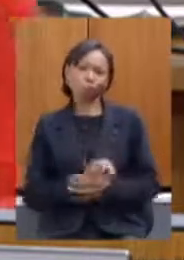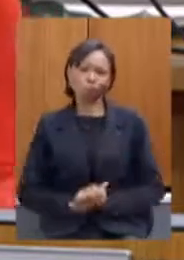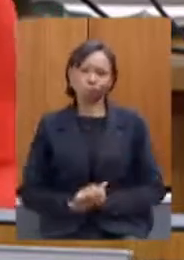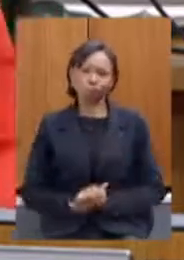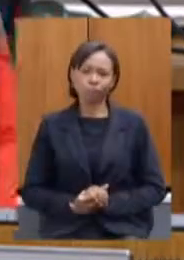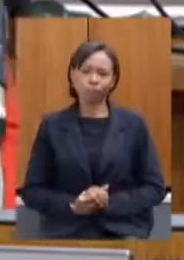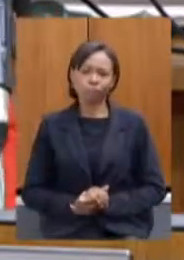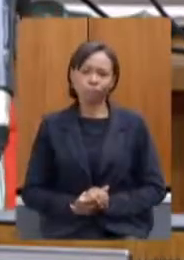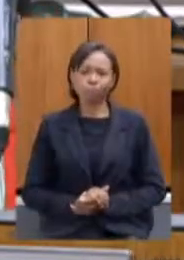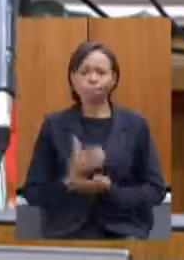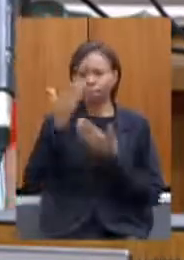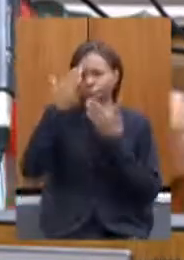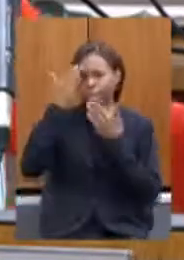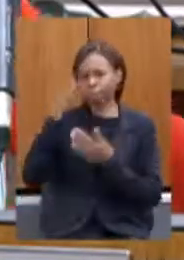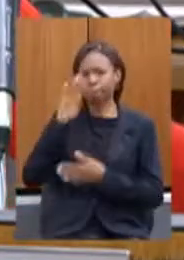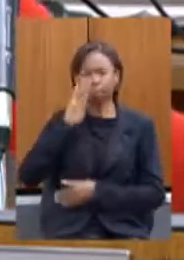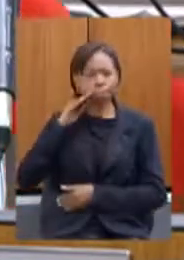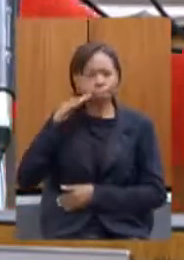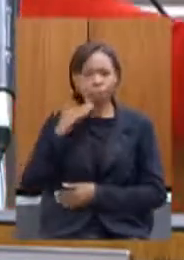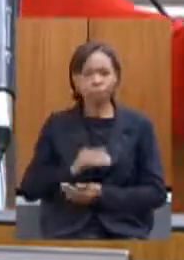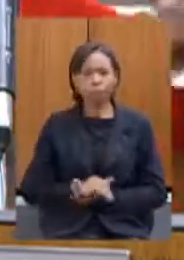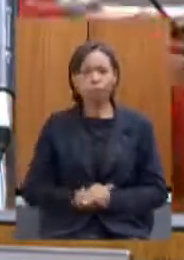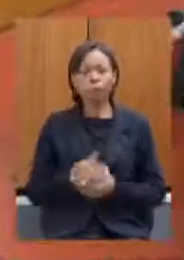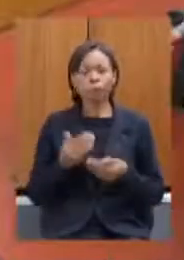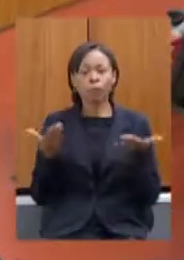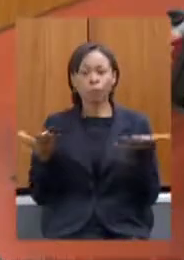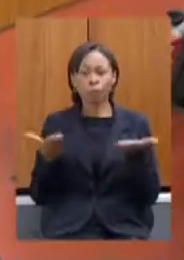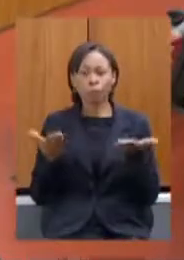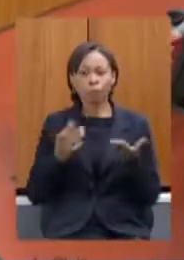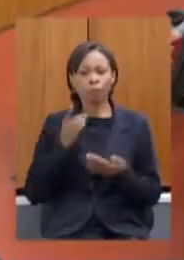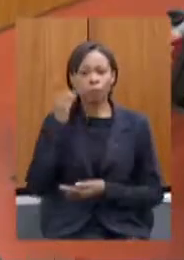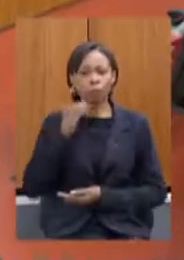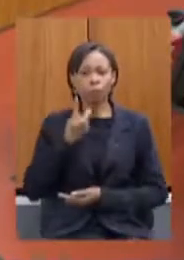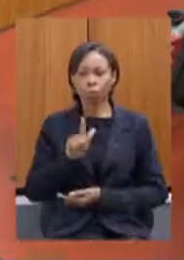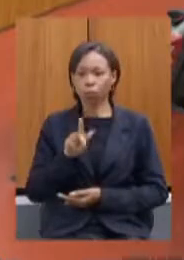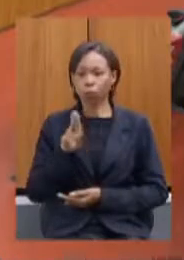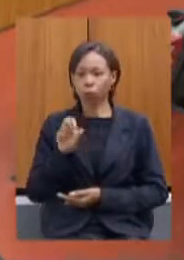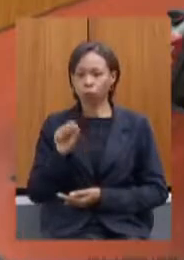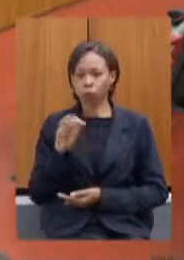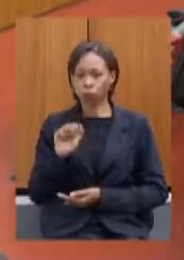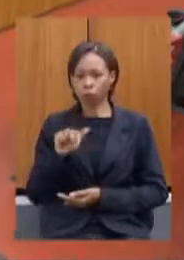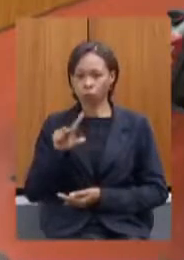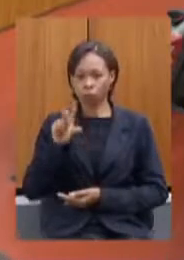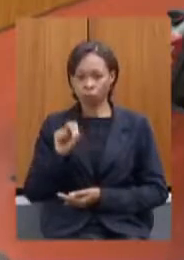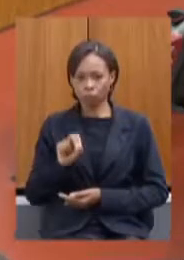muito obrigado deputada com a fala agora é o deputado Gustavo Valadares